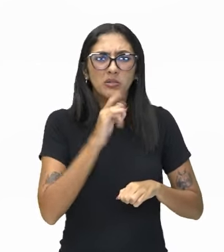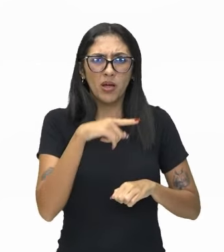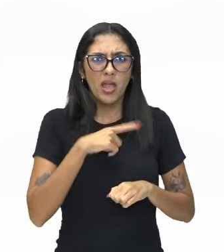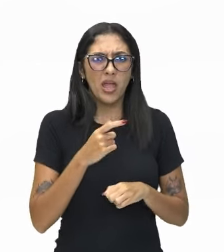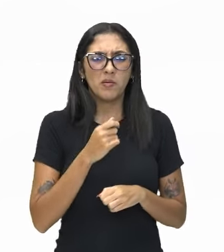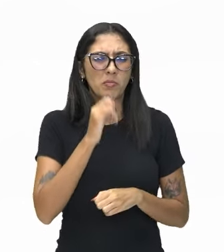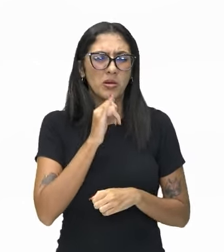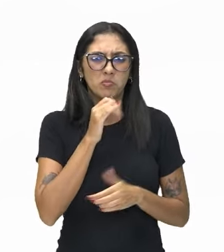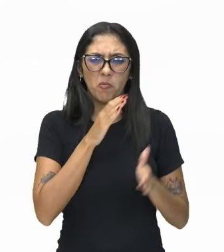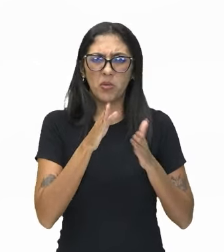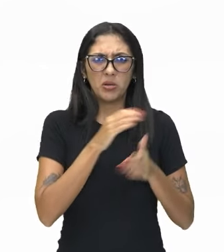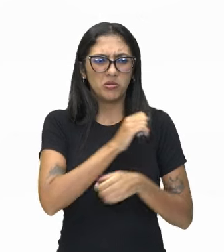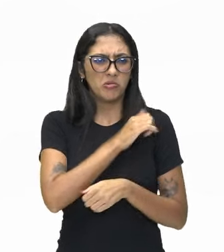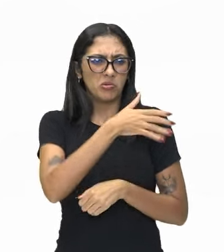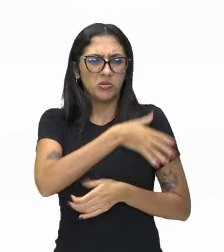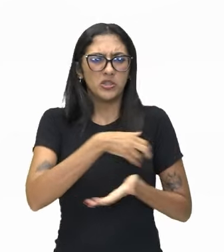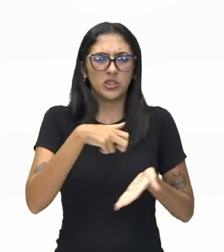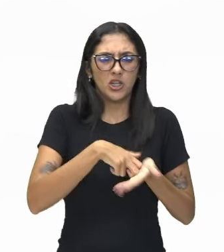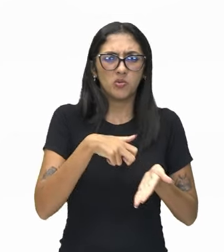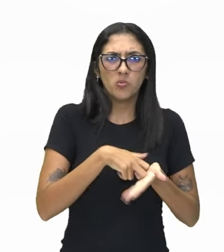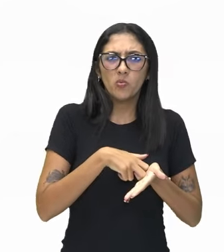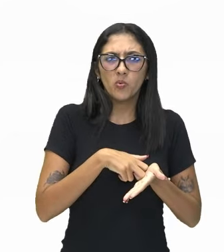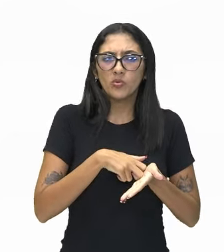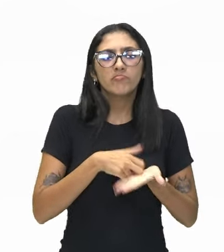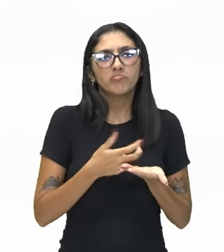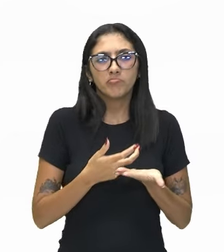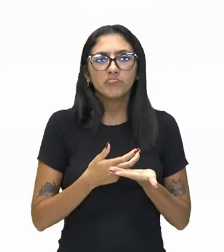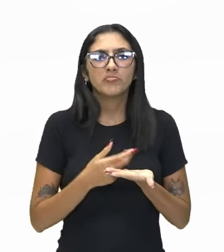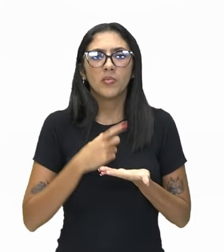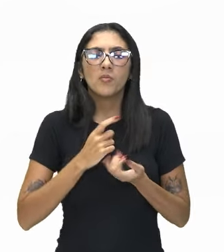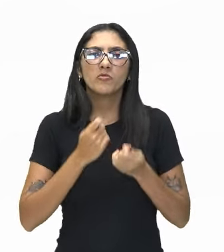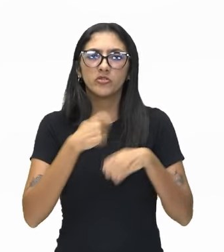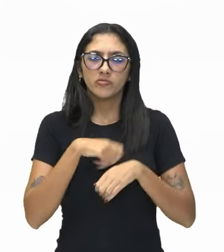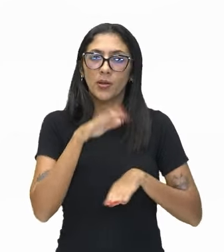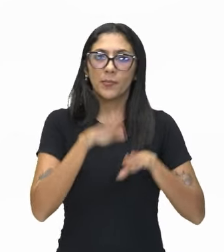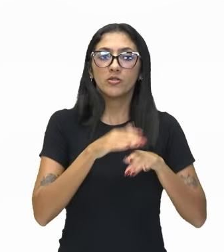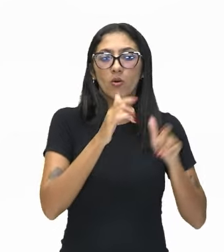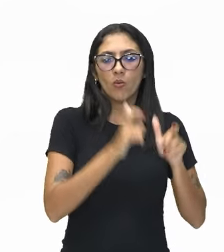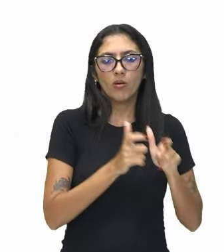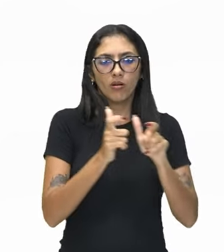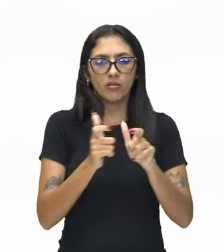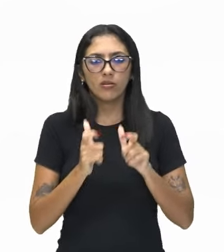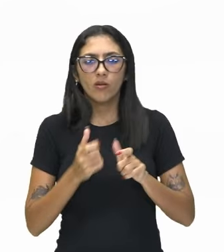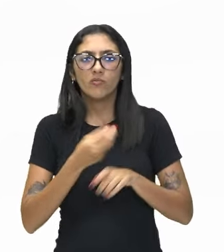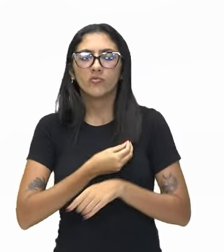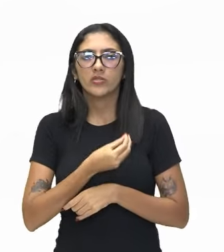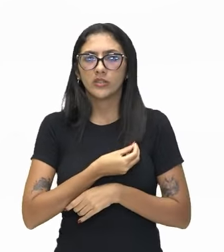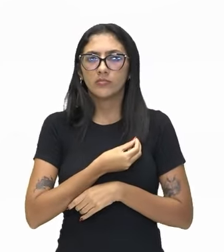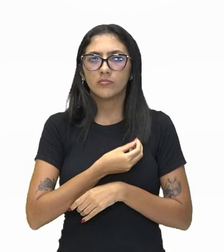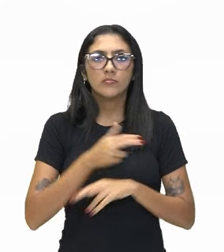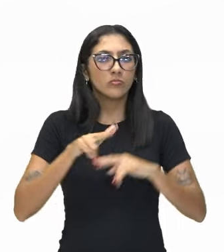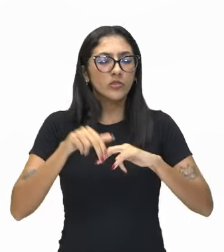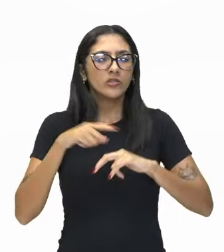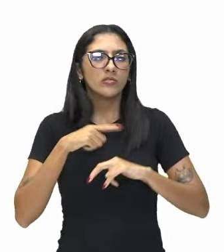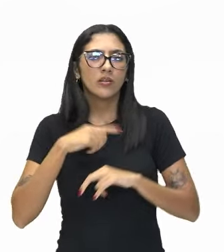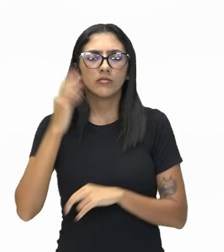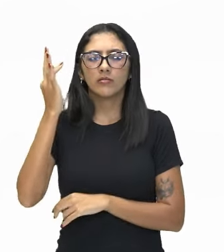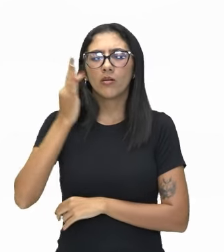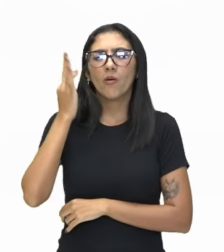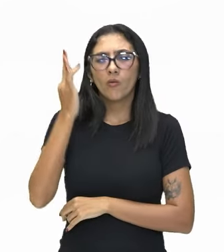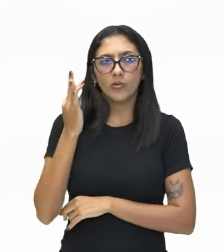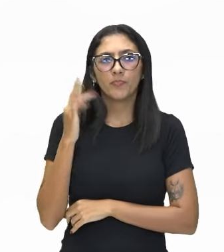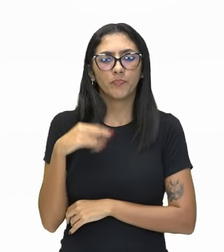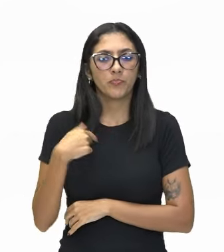total. Vocês estão me entendendo? Então, por isso que Sartre e o existencialista colocam a ideia de que nós somos